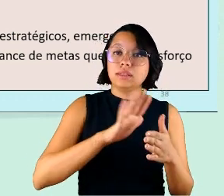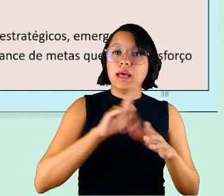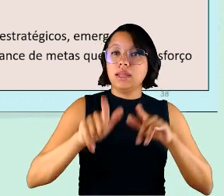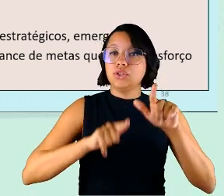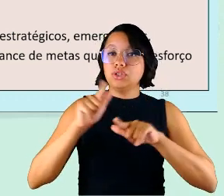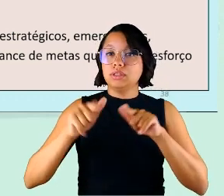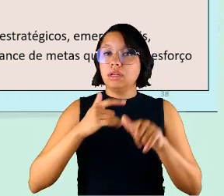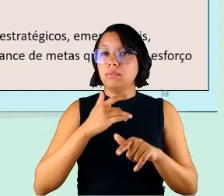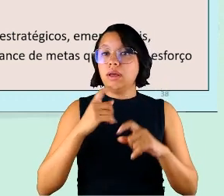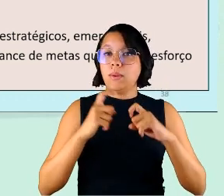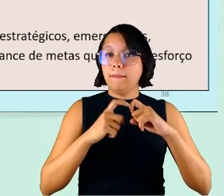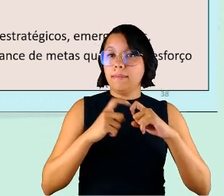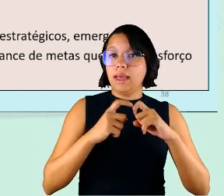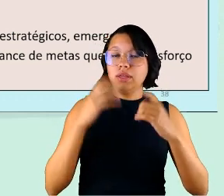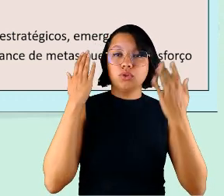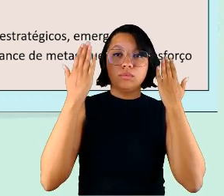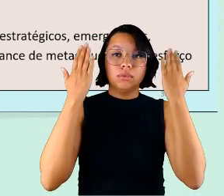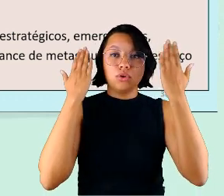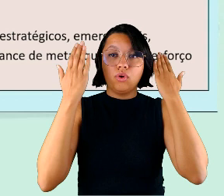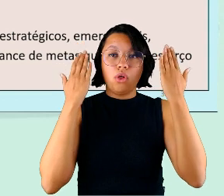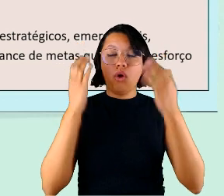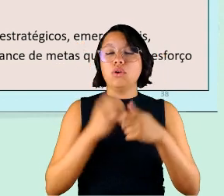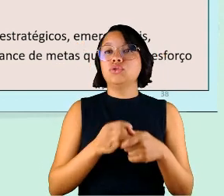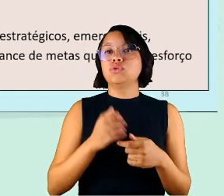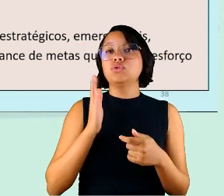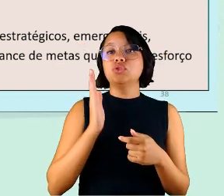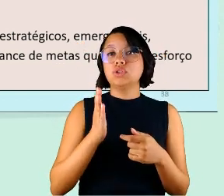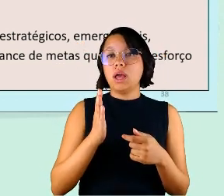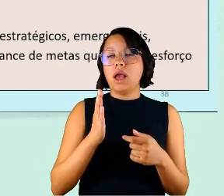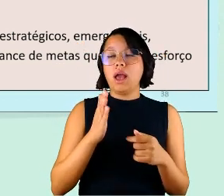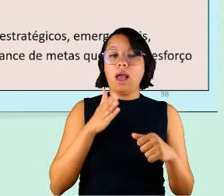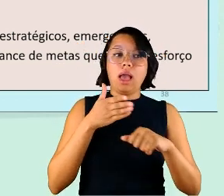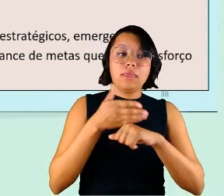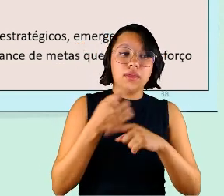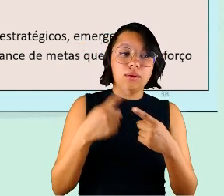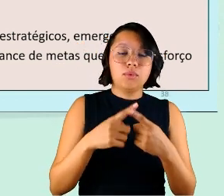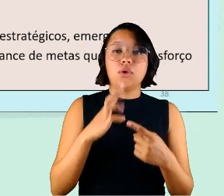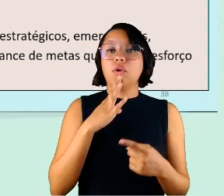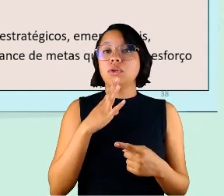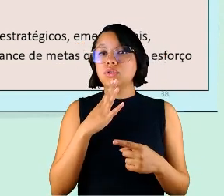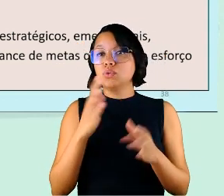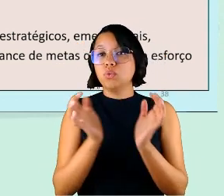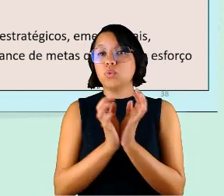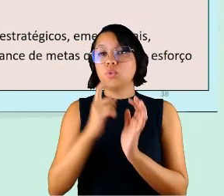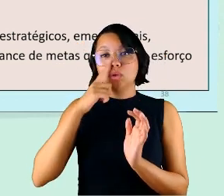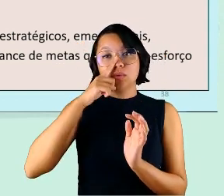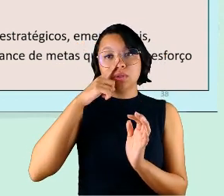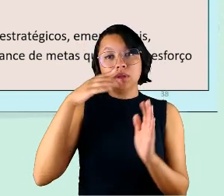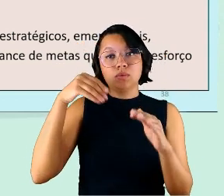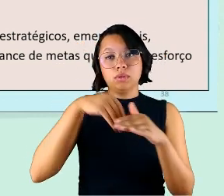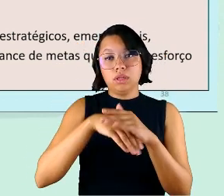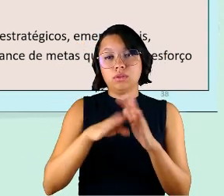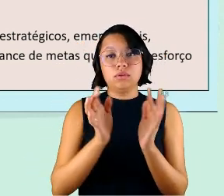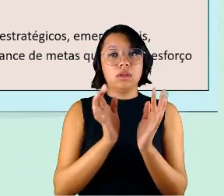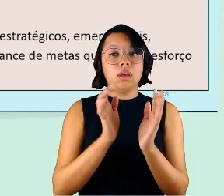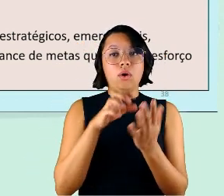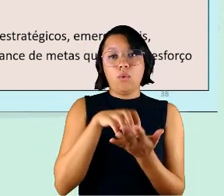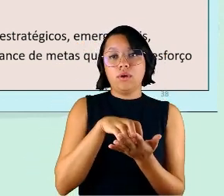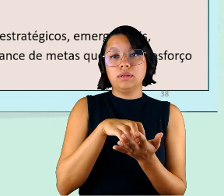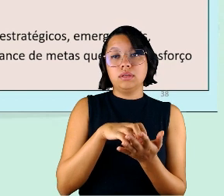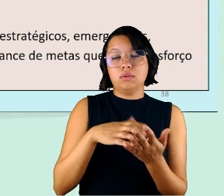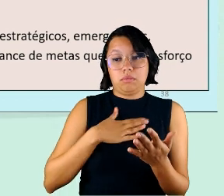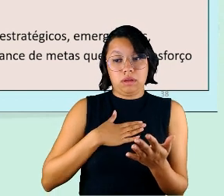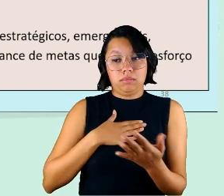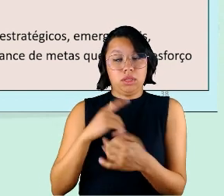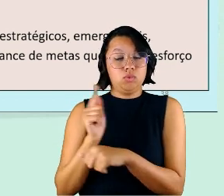médicos serviços psicológicos já intervindo porque conheciam os grupos de risco dentro da organização e para mim os